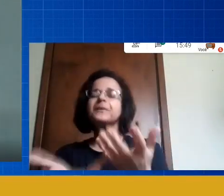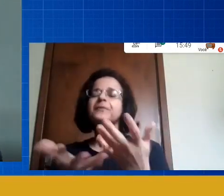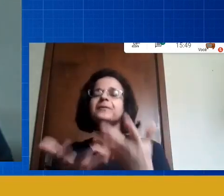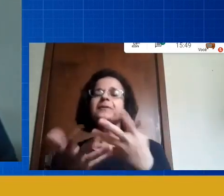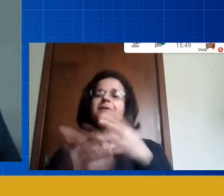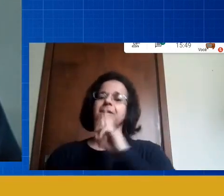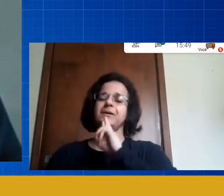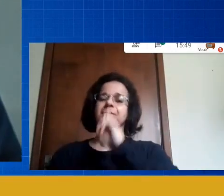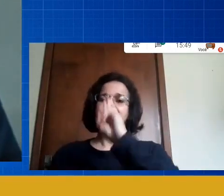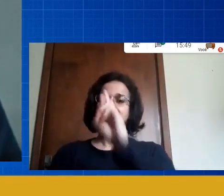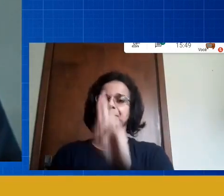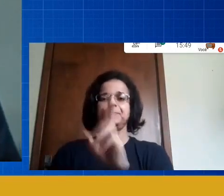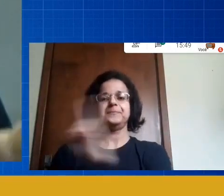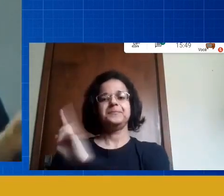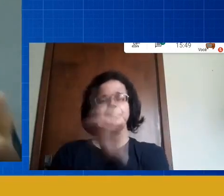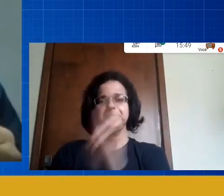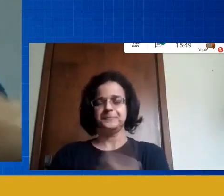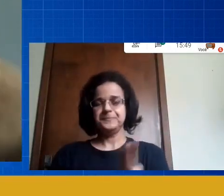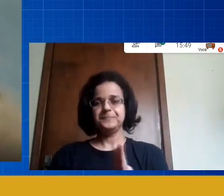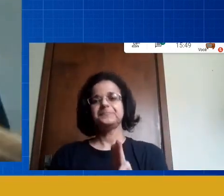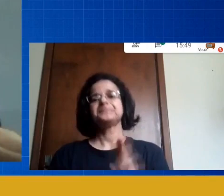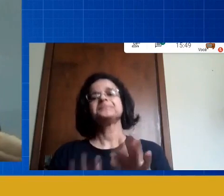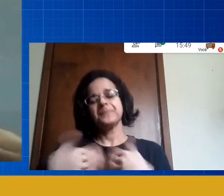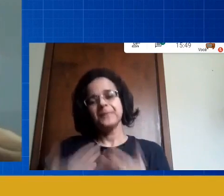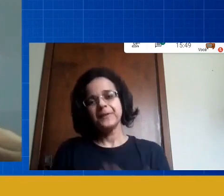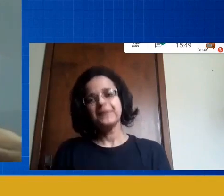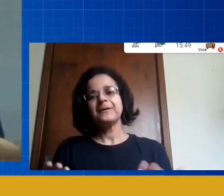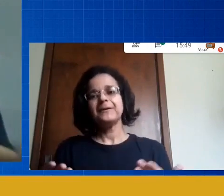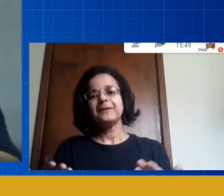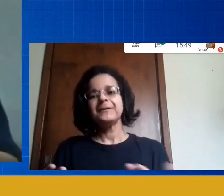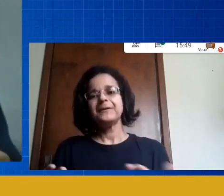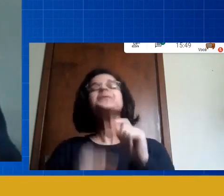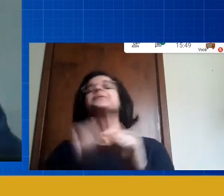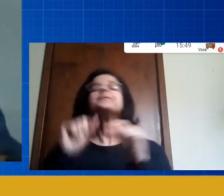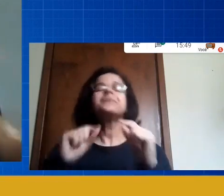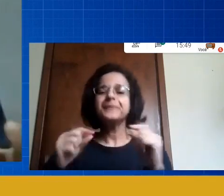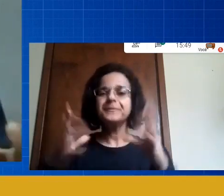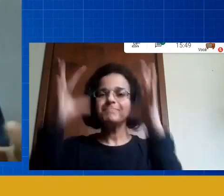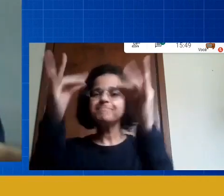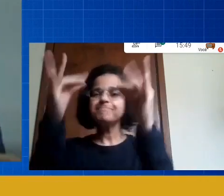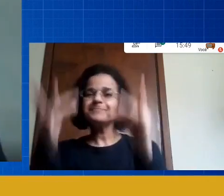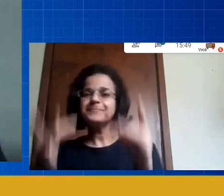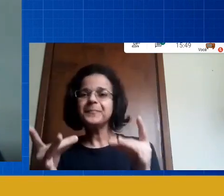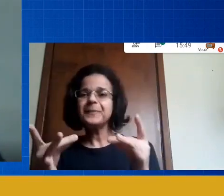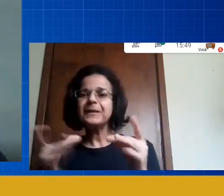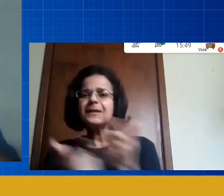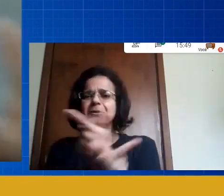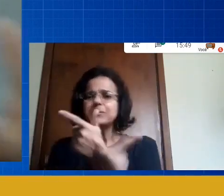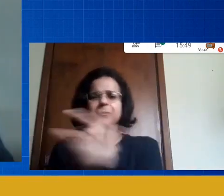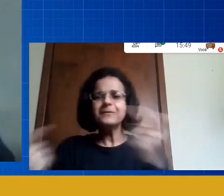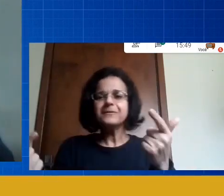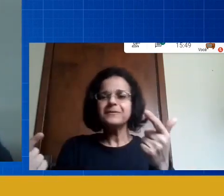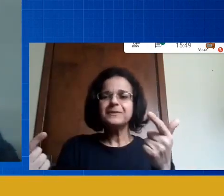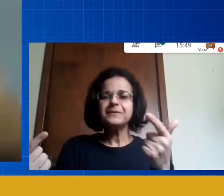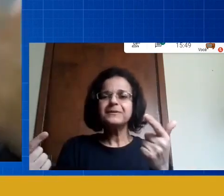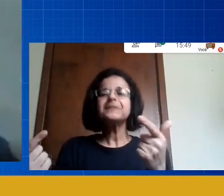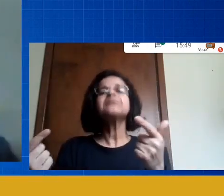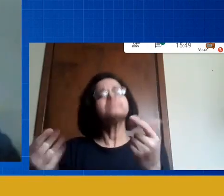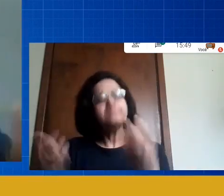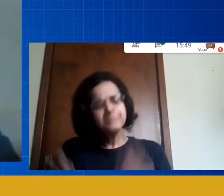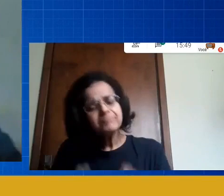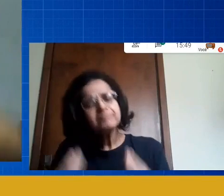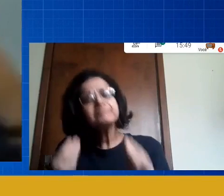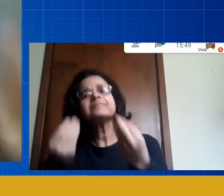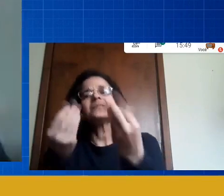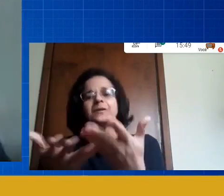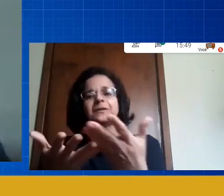vocês aí e enfim eu acho que e detalhe não tem essa coisa nós estamos aqui para entregar mesmo é